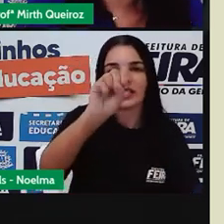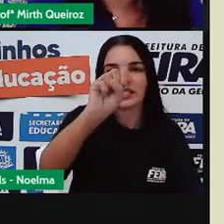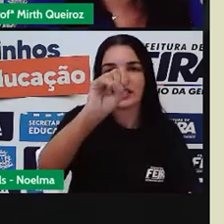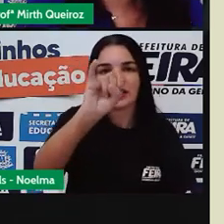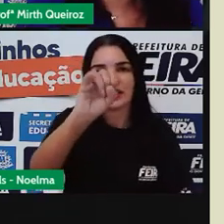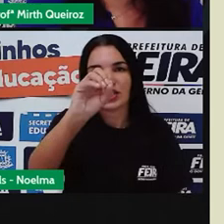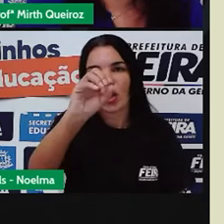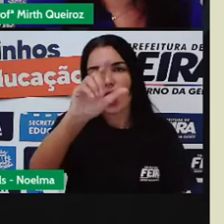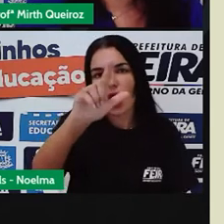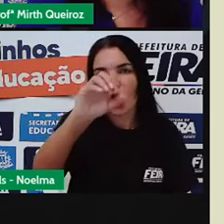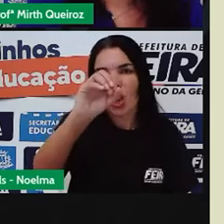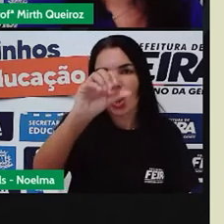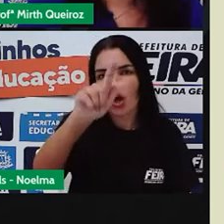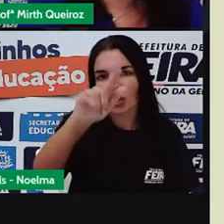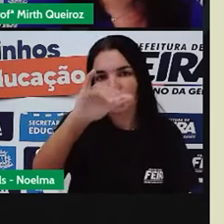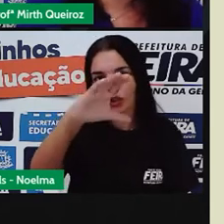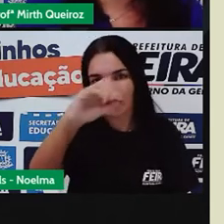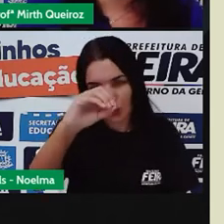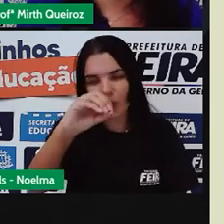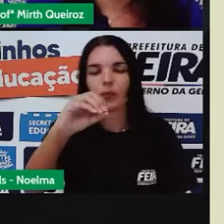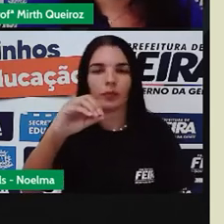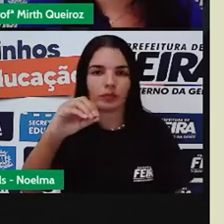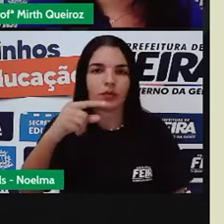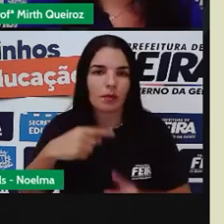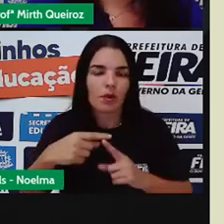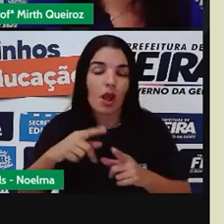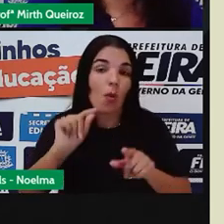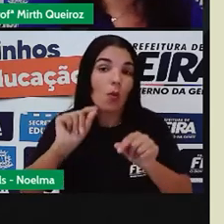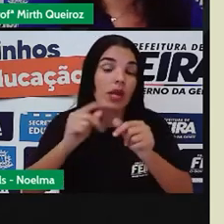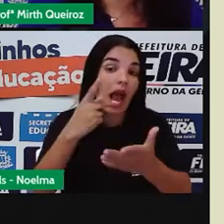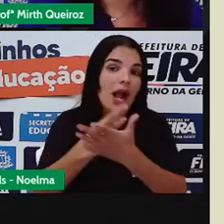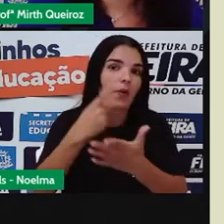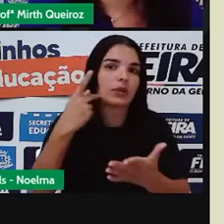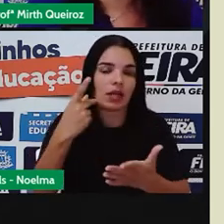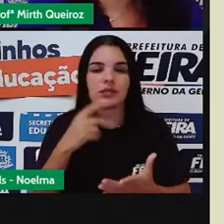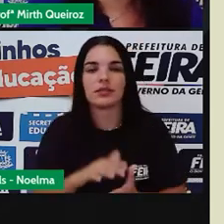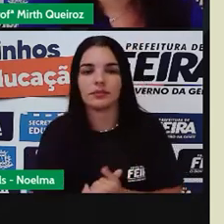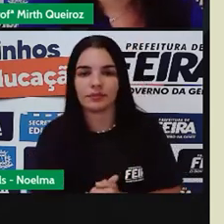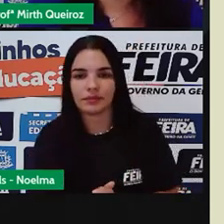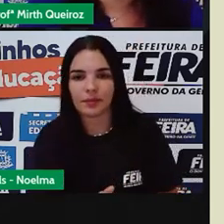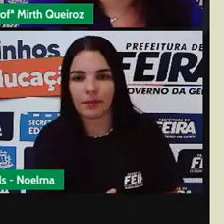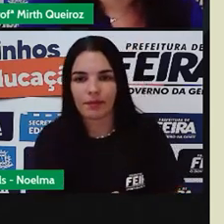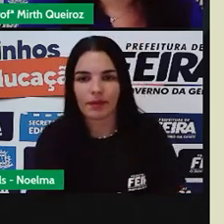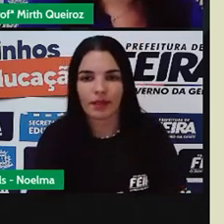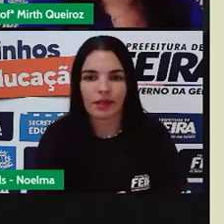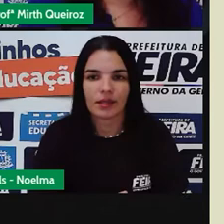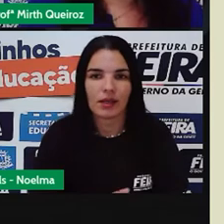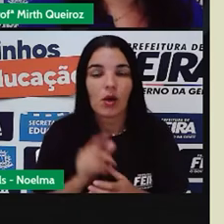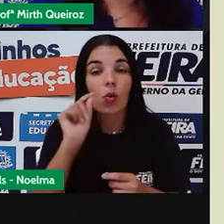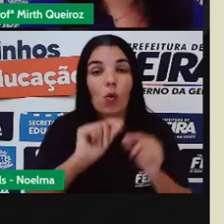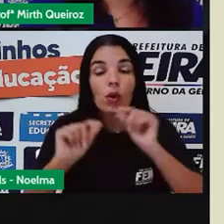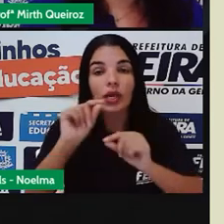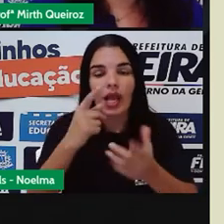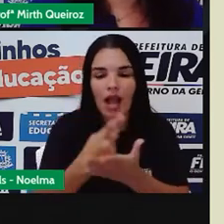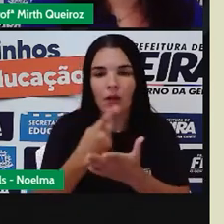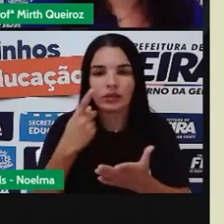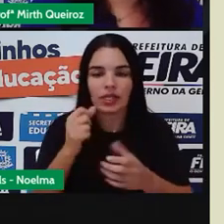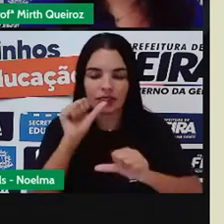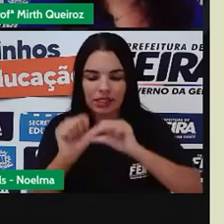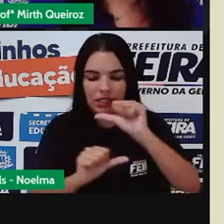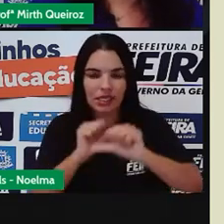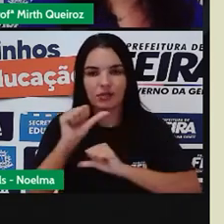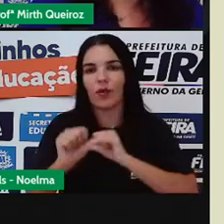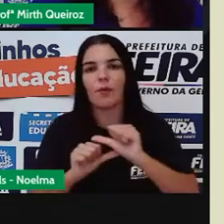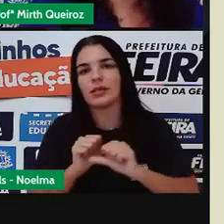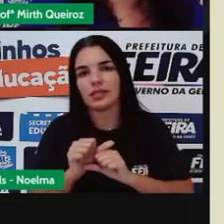acontece dentro da gente, já é uma parte fisiológica. Fisiológica, então, seria a parte